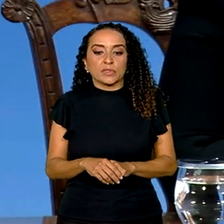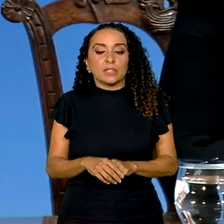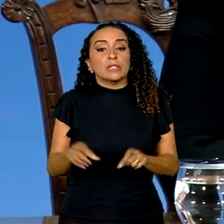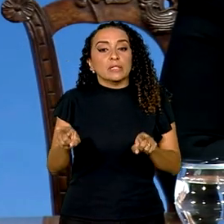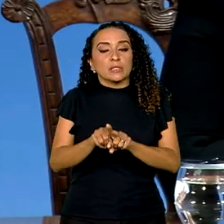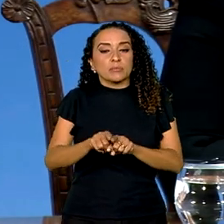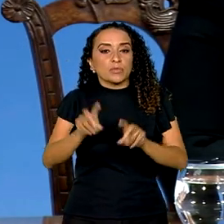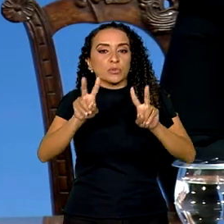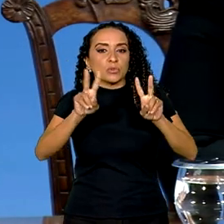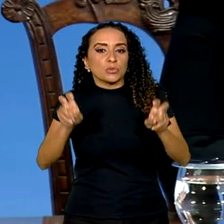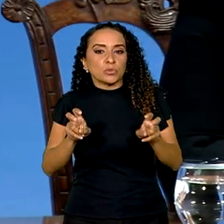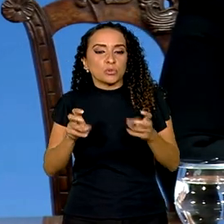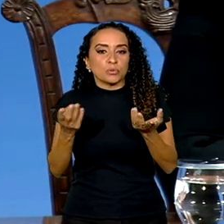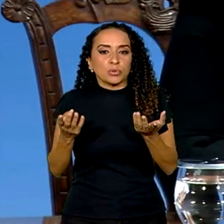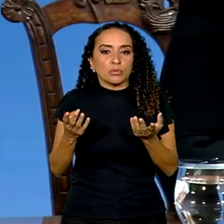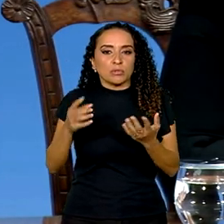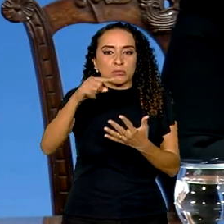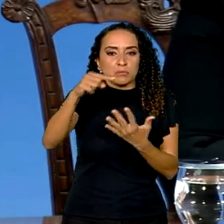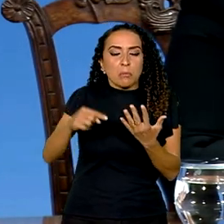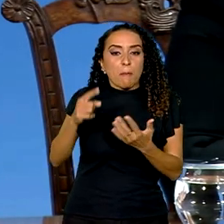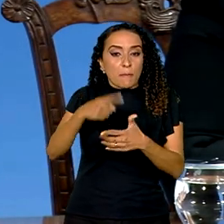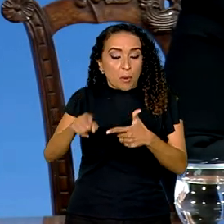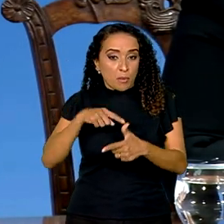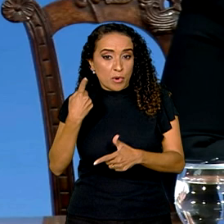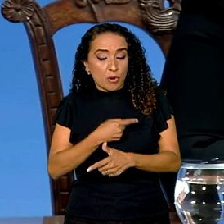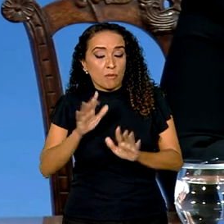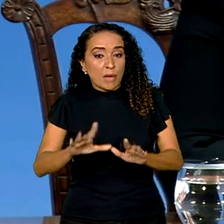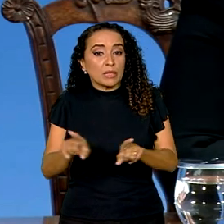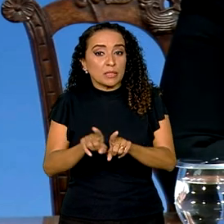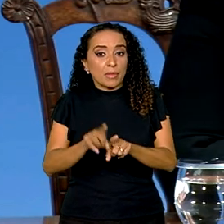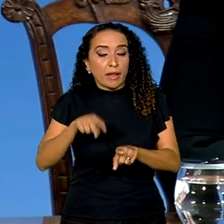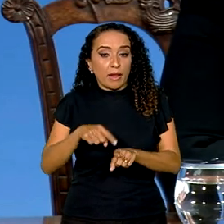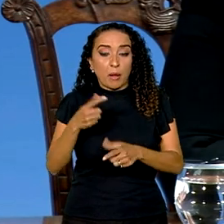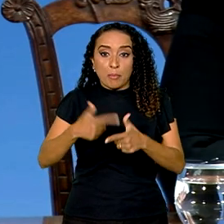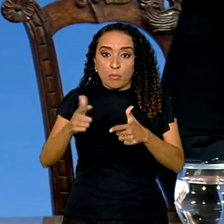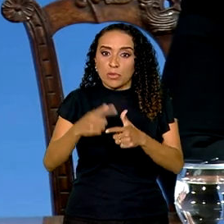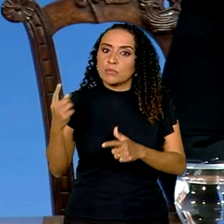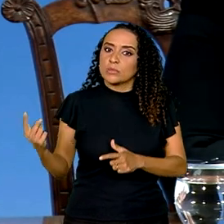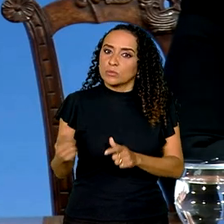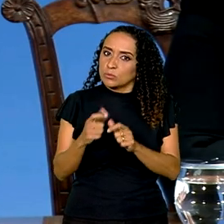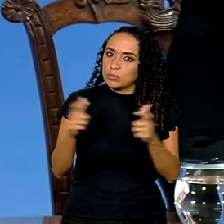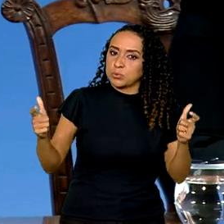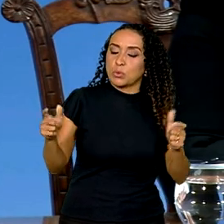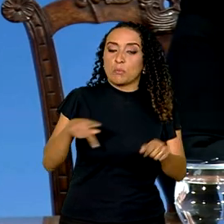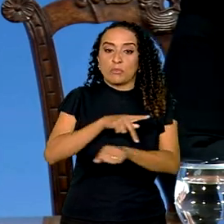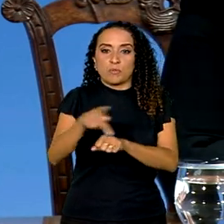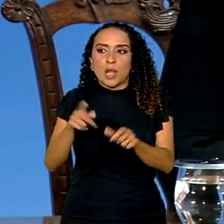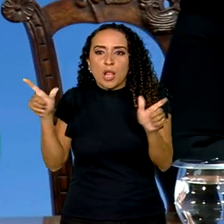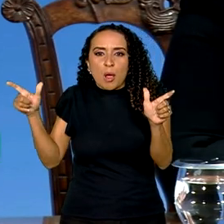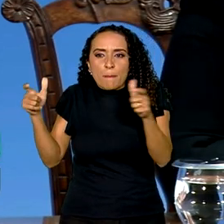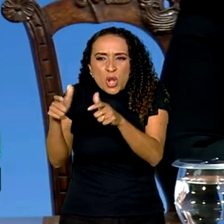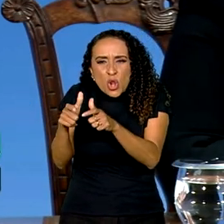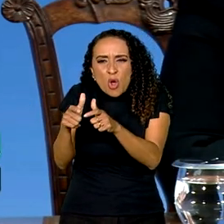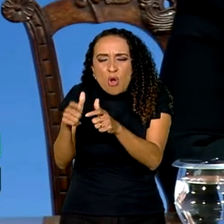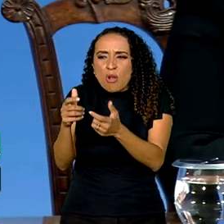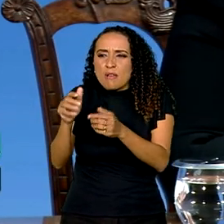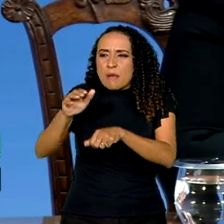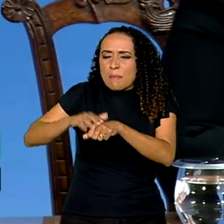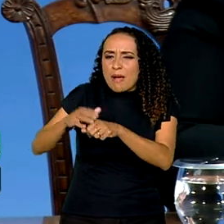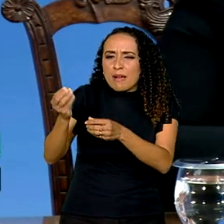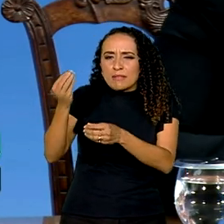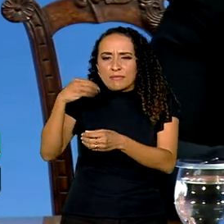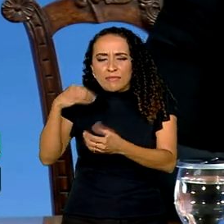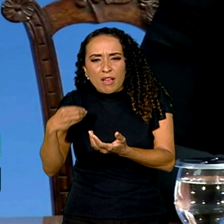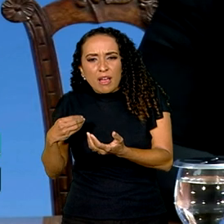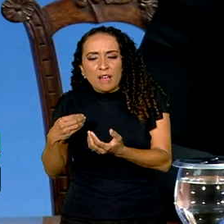questão do crime transnacional é um problema para nós, mas também é um problema enorme para esses países menores e mais frágeis que têm menos